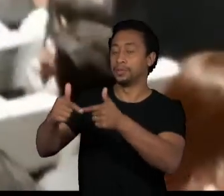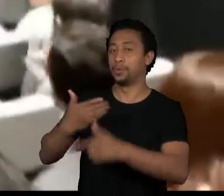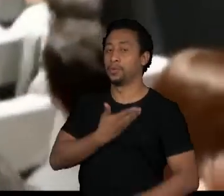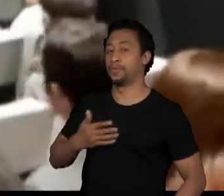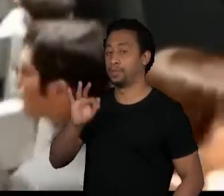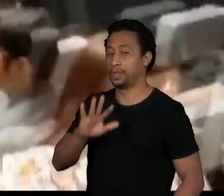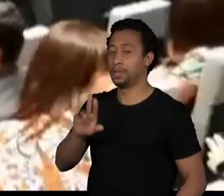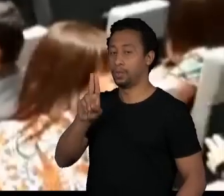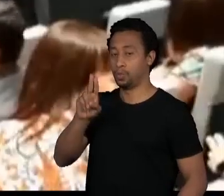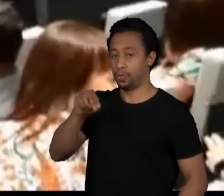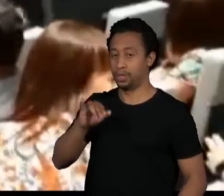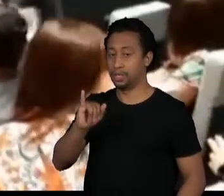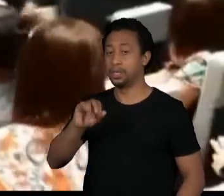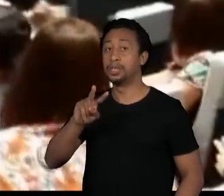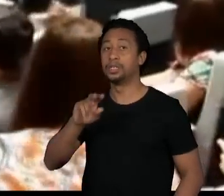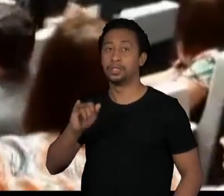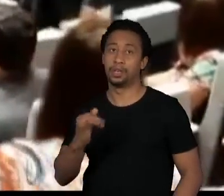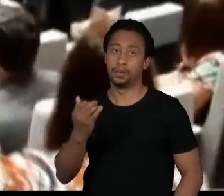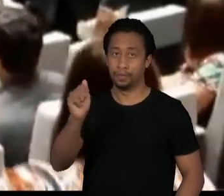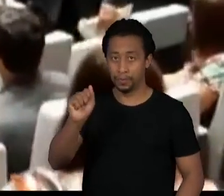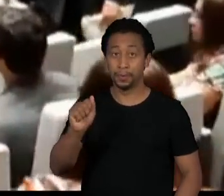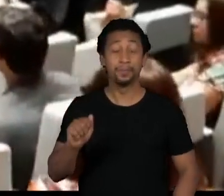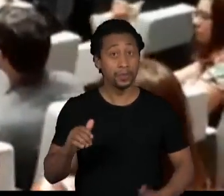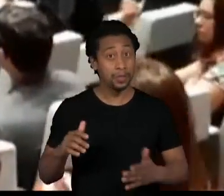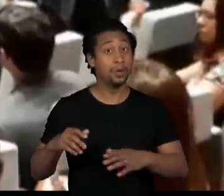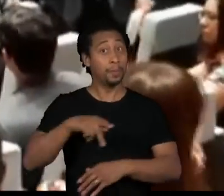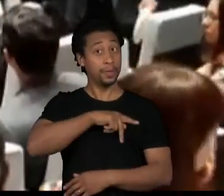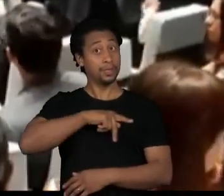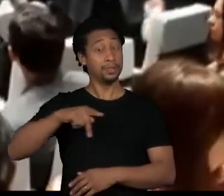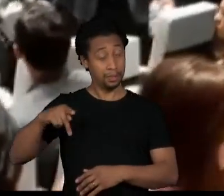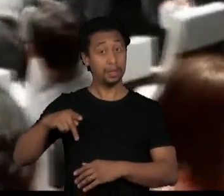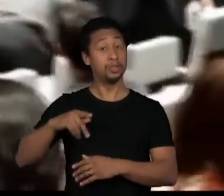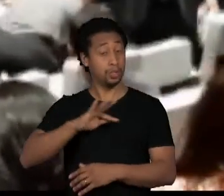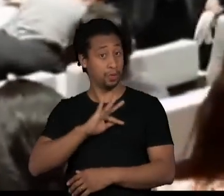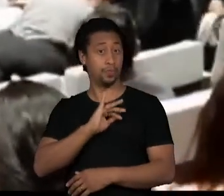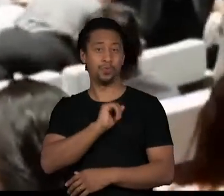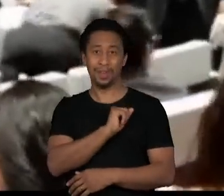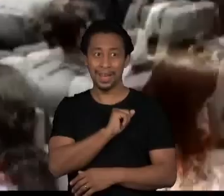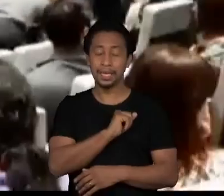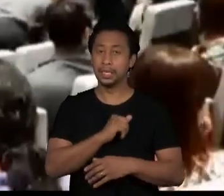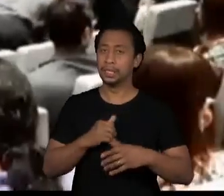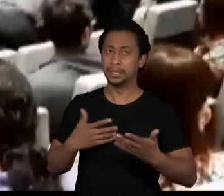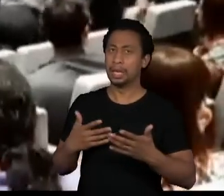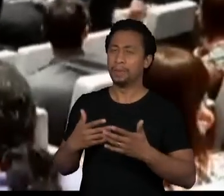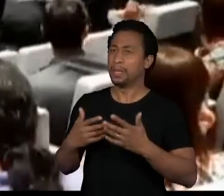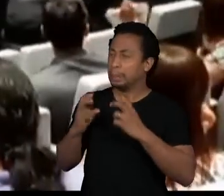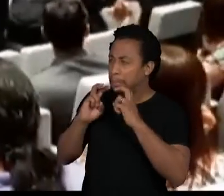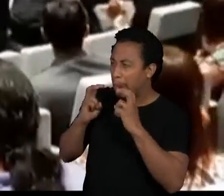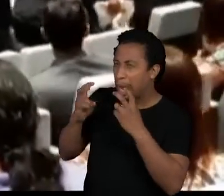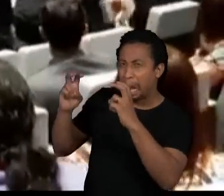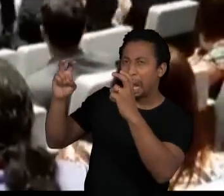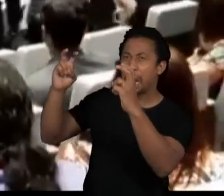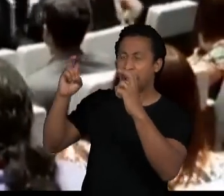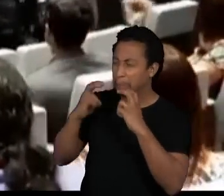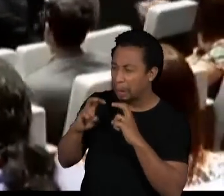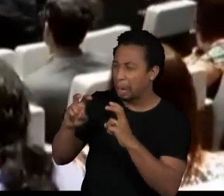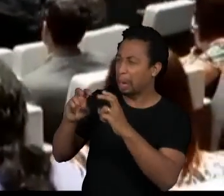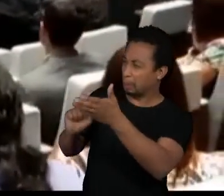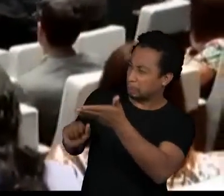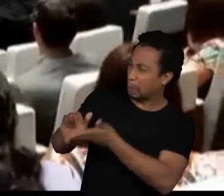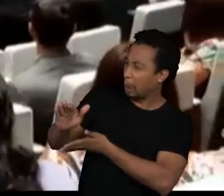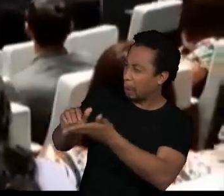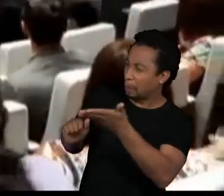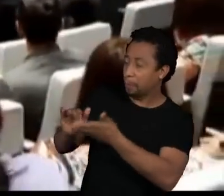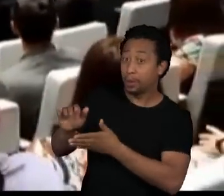O presidente da Fundação Nacional do Índio é obrigado a deixar evento em Madri. Aos gritos, Ricardo